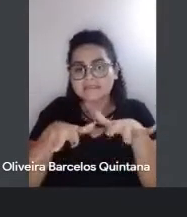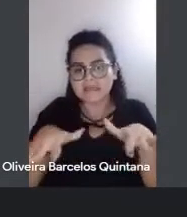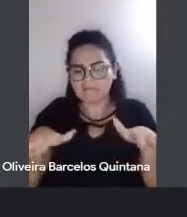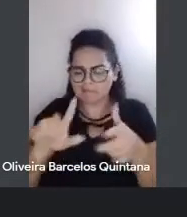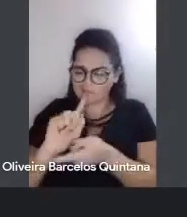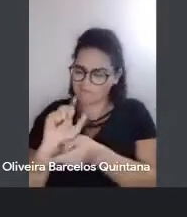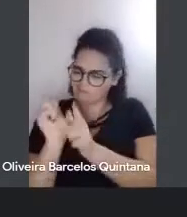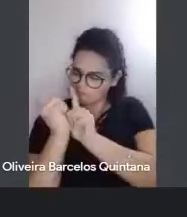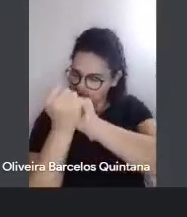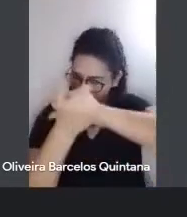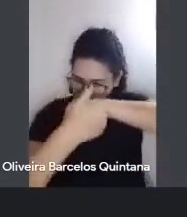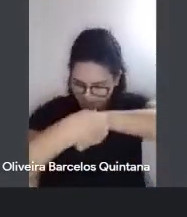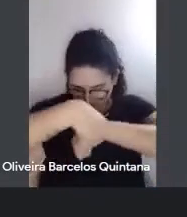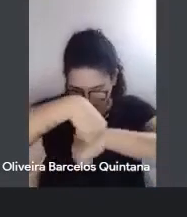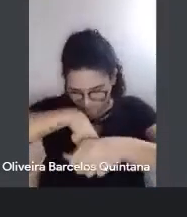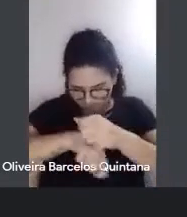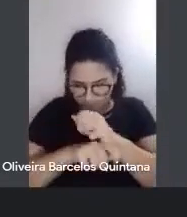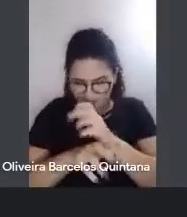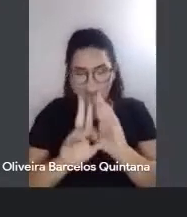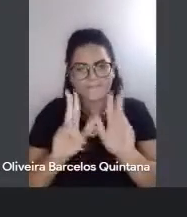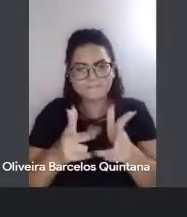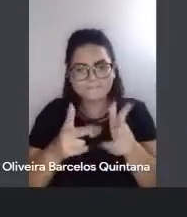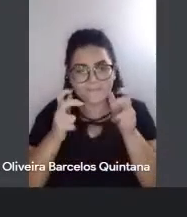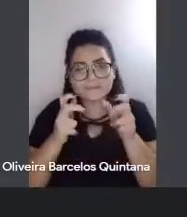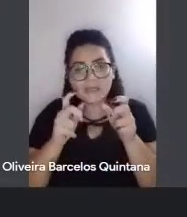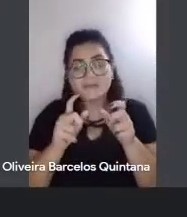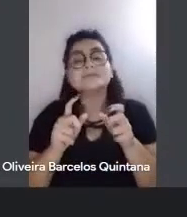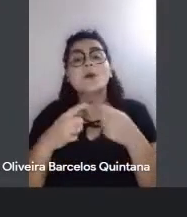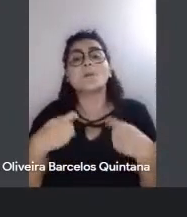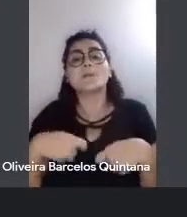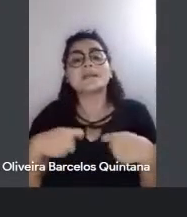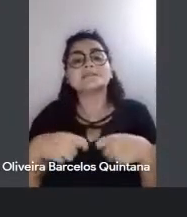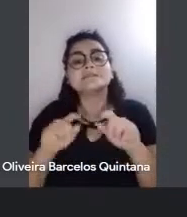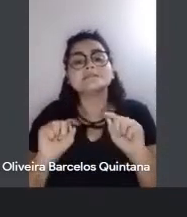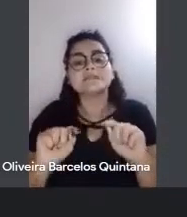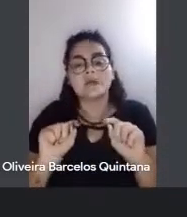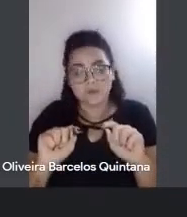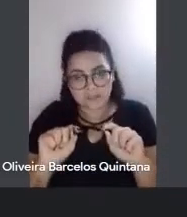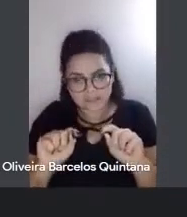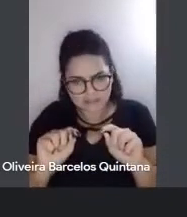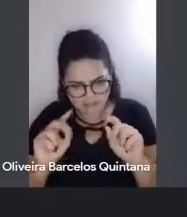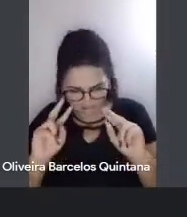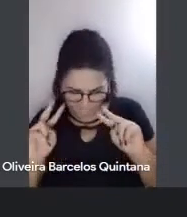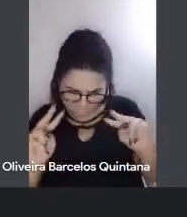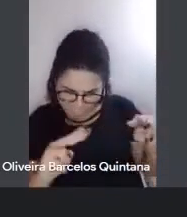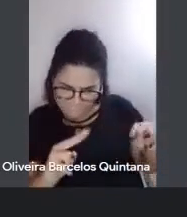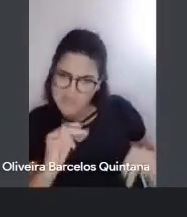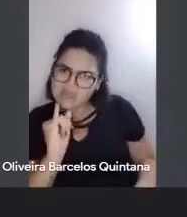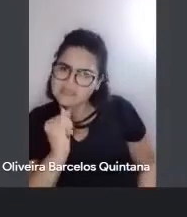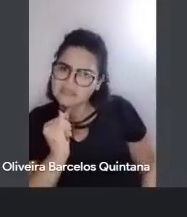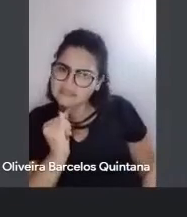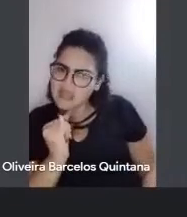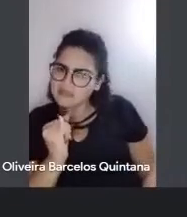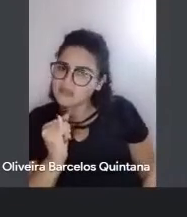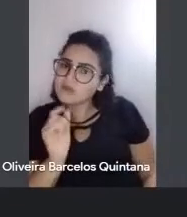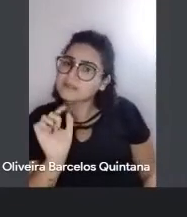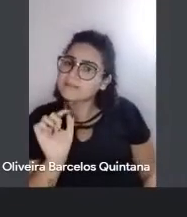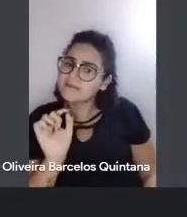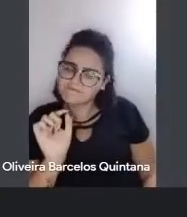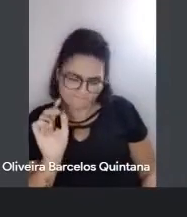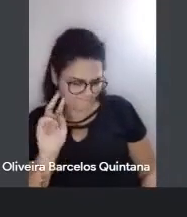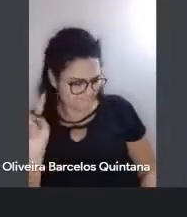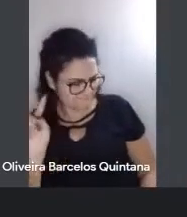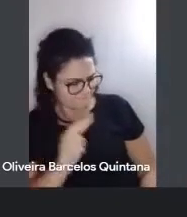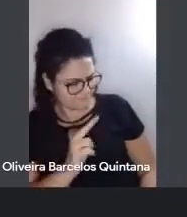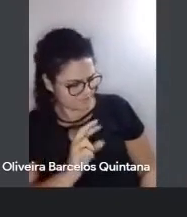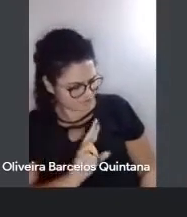baixo, mas, quer dizer, a percepção precisa ser... Quer dizer, a gente precisa olhar o narrador de Euclides também de cima, assim como ele olha